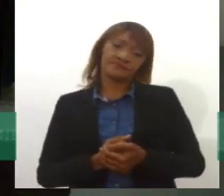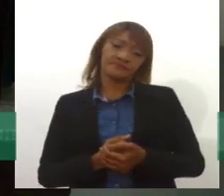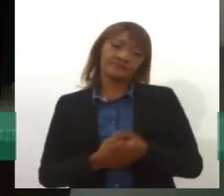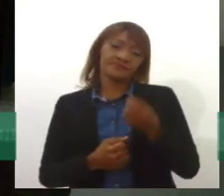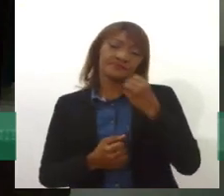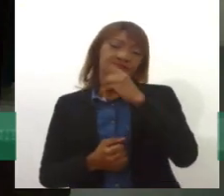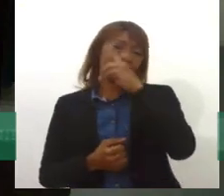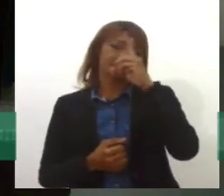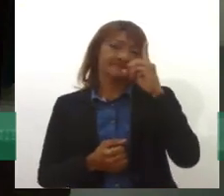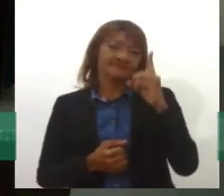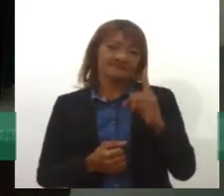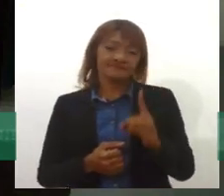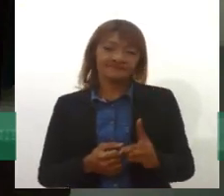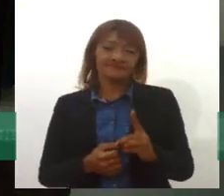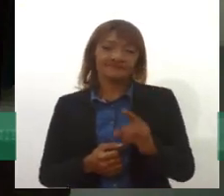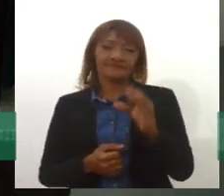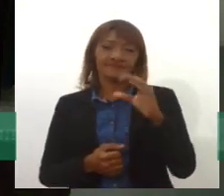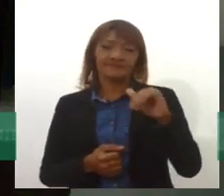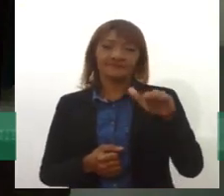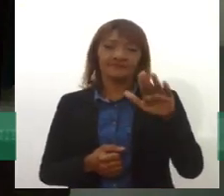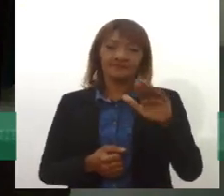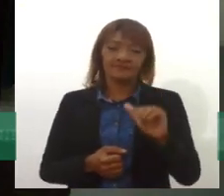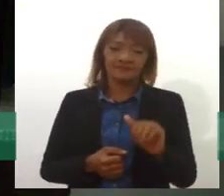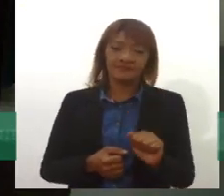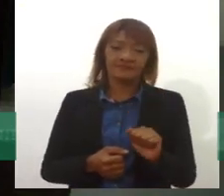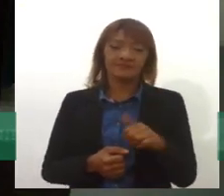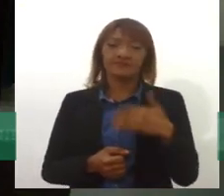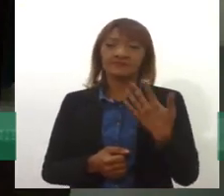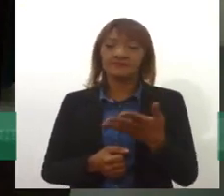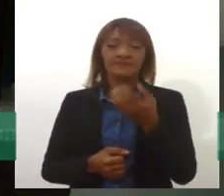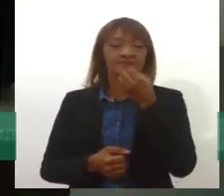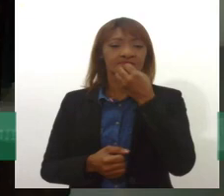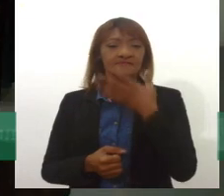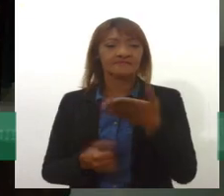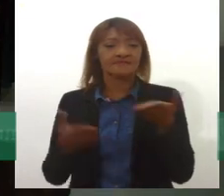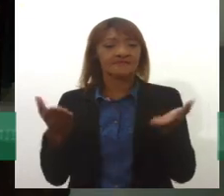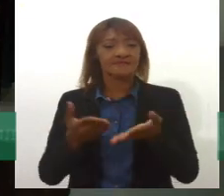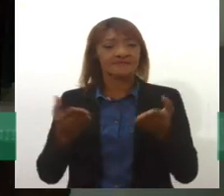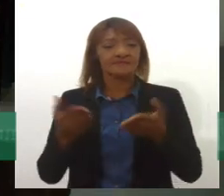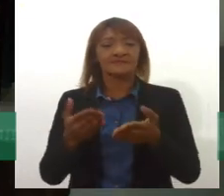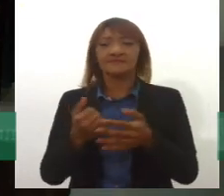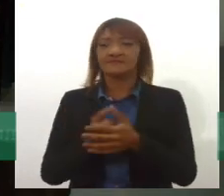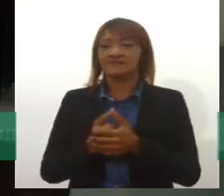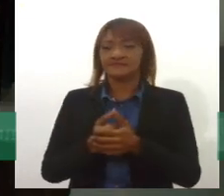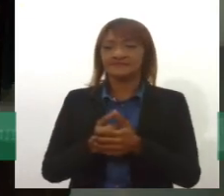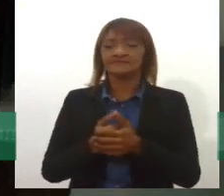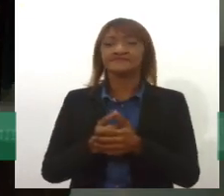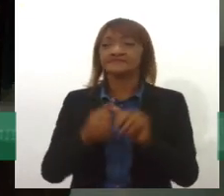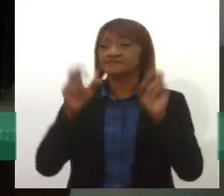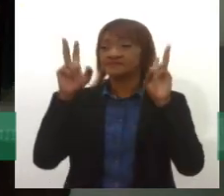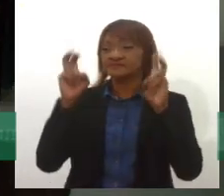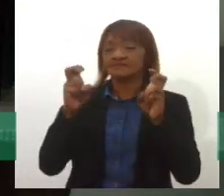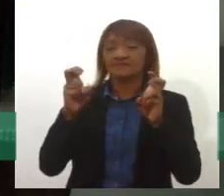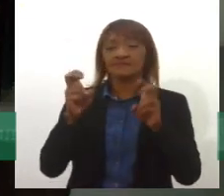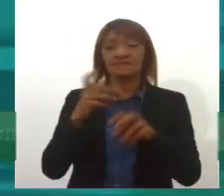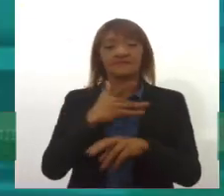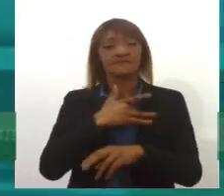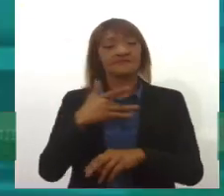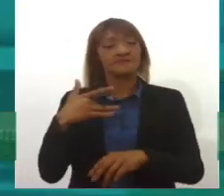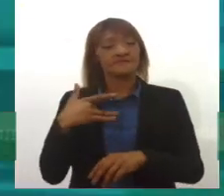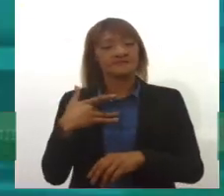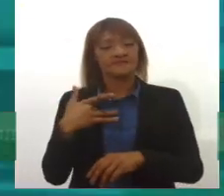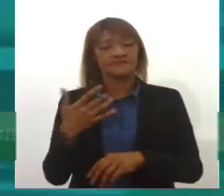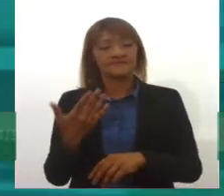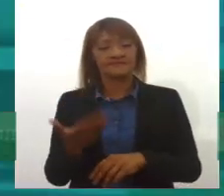Clácia Carla, bom dia, colega Diana também. É uma satisfação estar aqui hoje discutindo o tema da saúde mental. É um mês muito